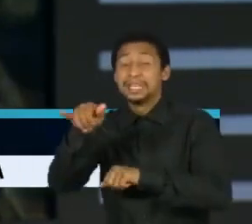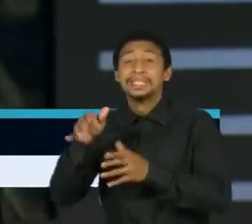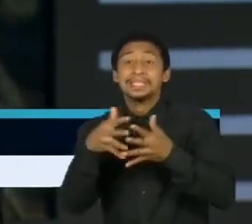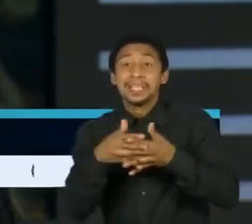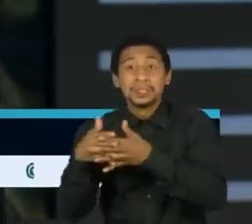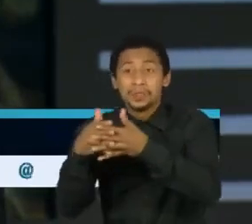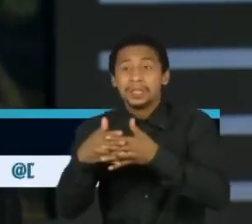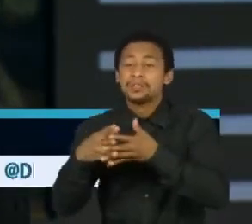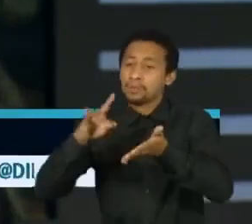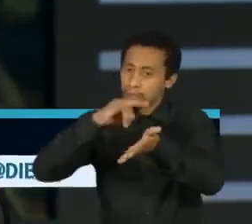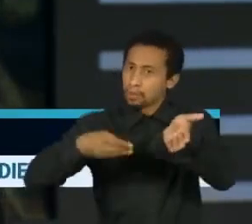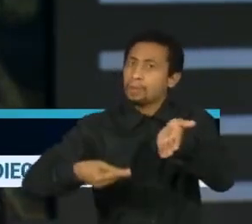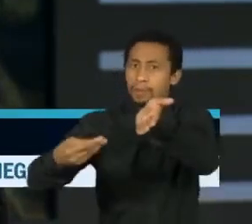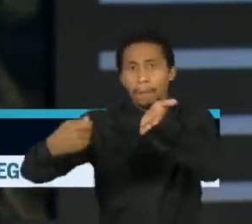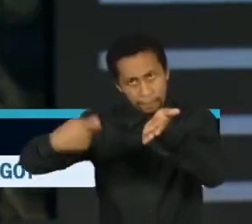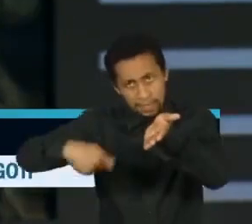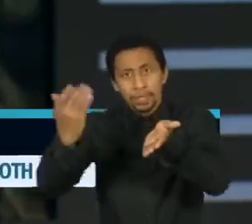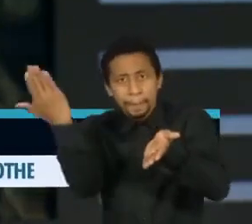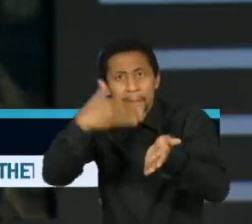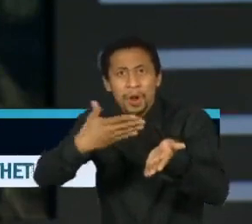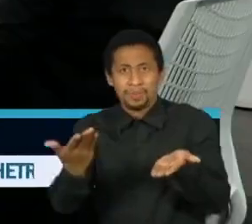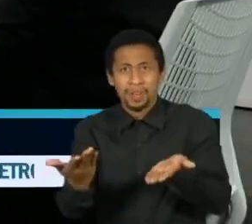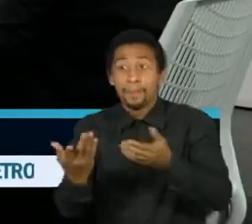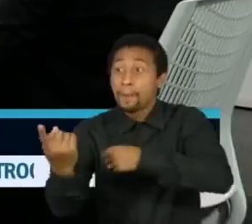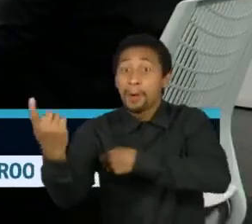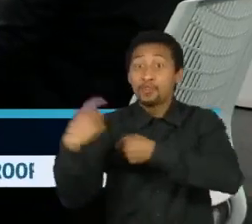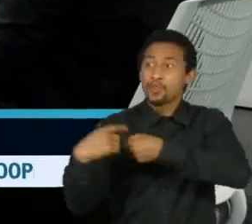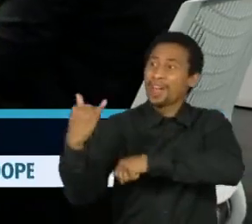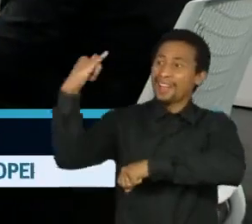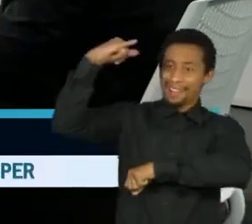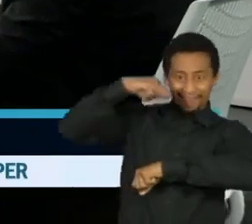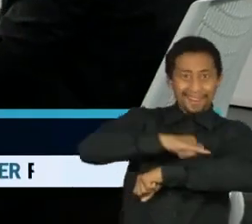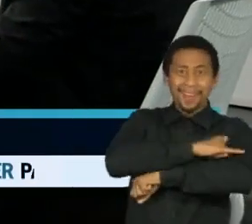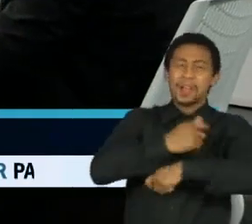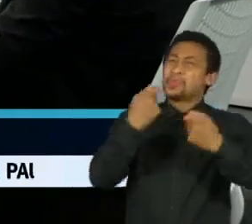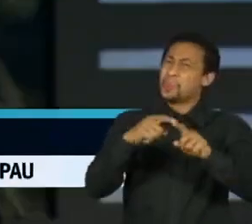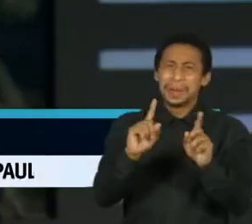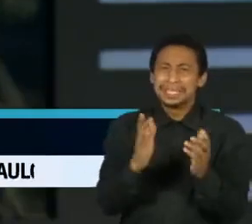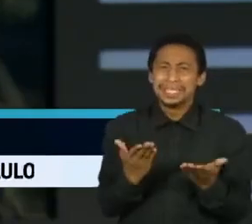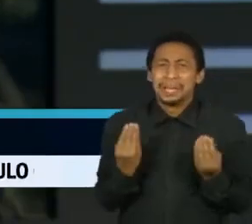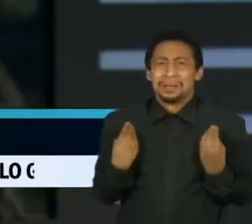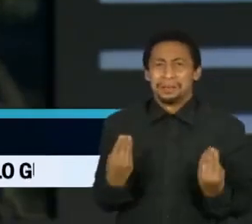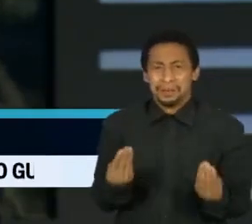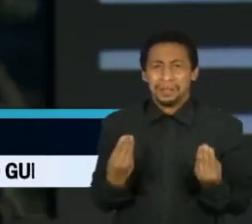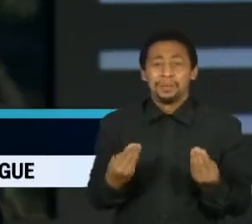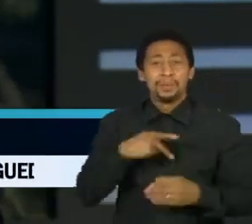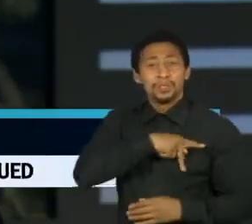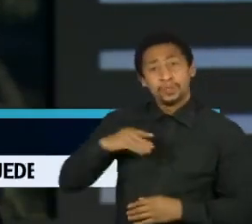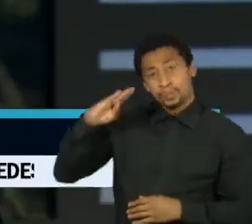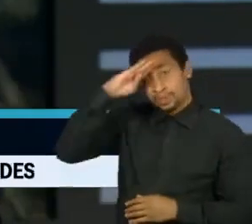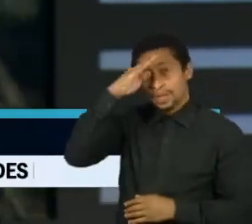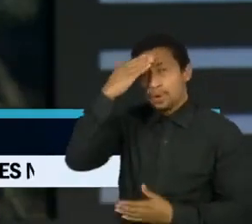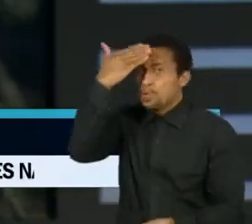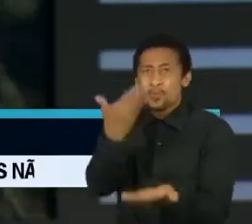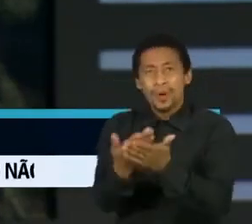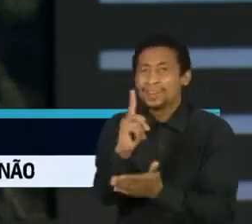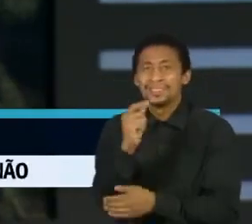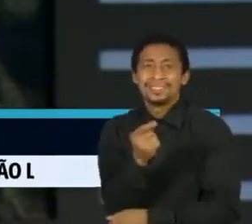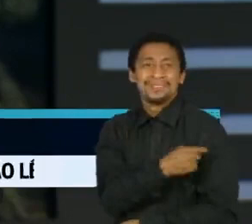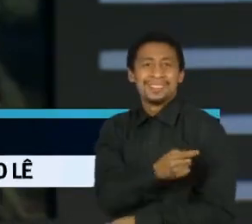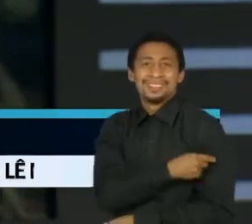volta, não há reciprocidade, ele não precisa. Porque o presidente da República não acredita em vacinação. O presidente da República,